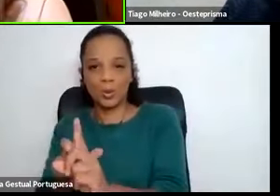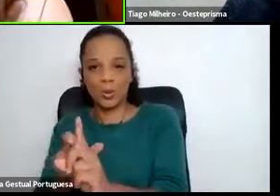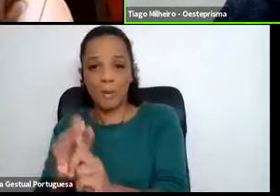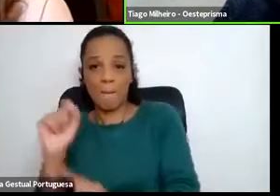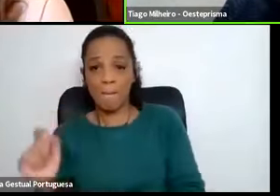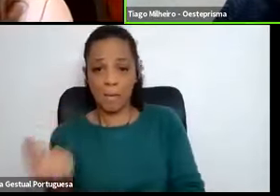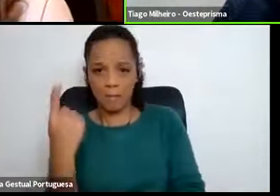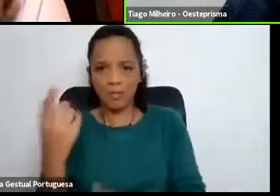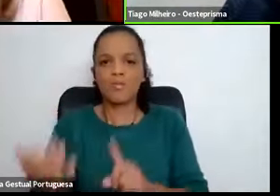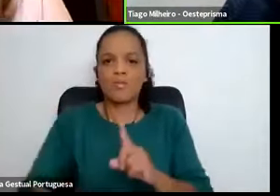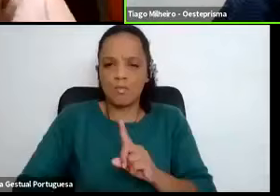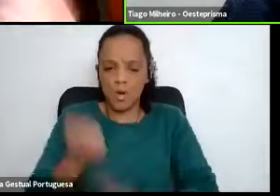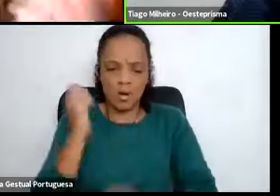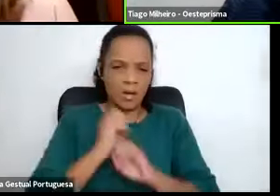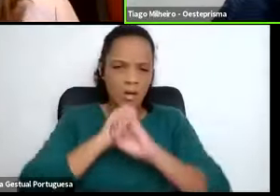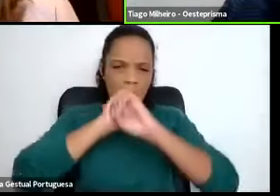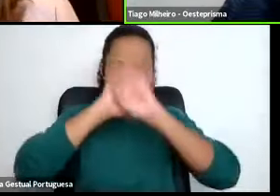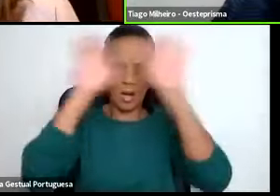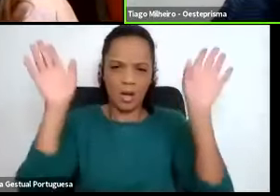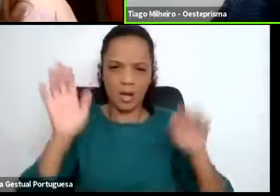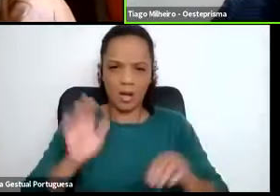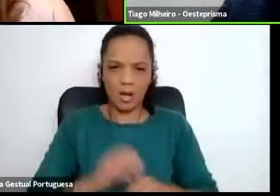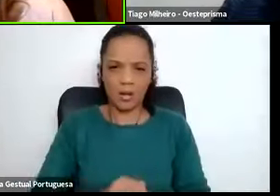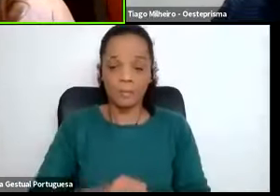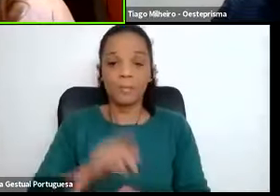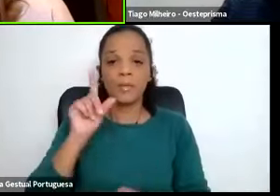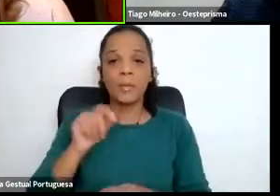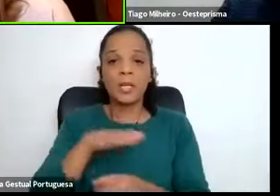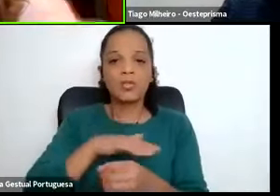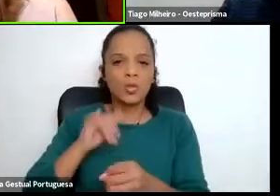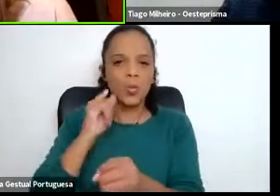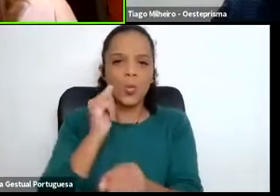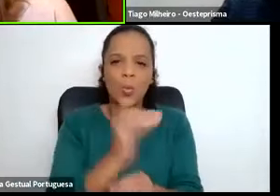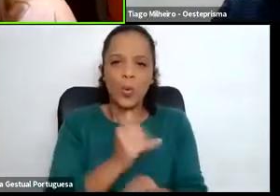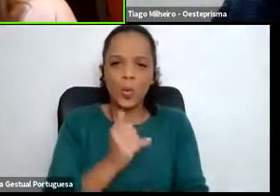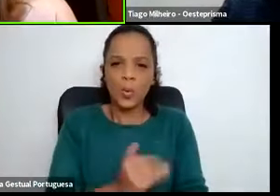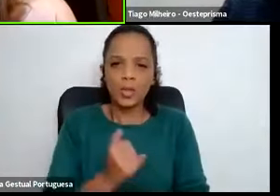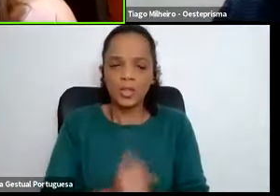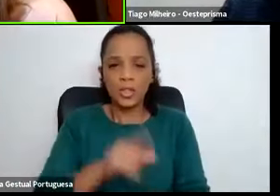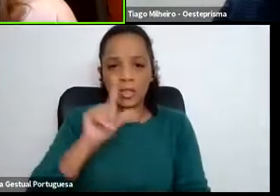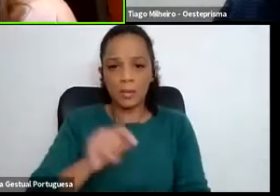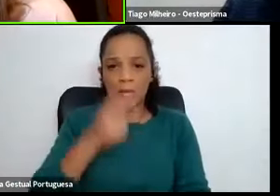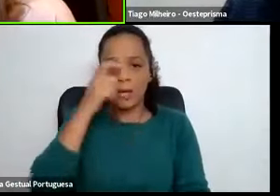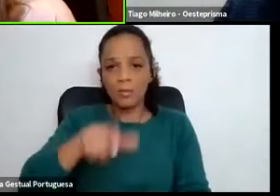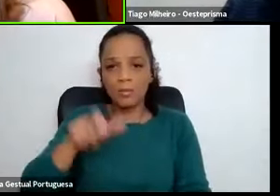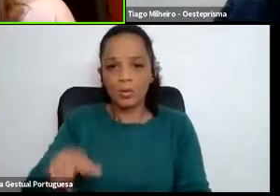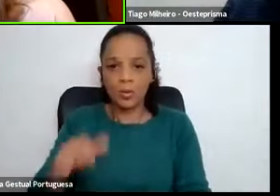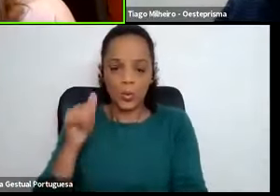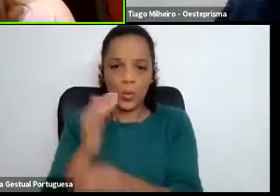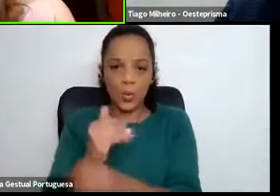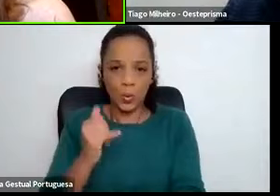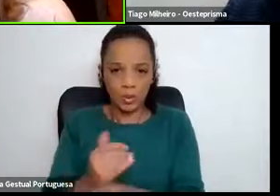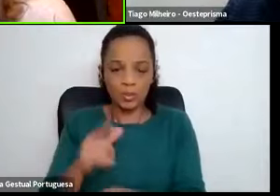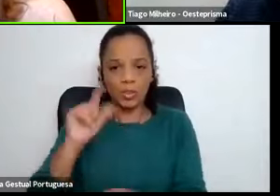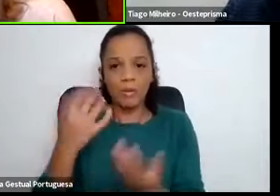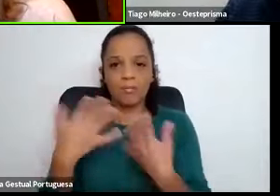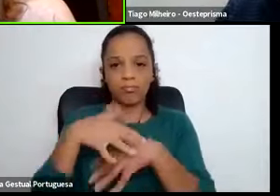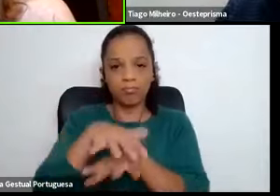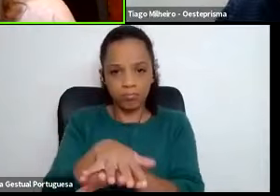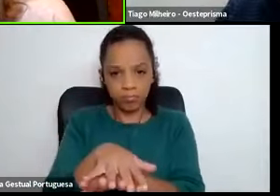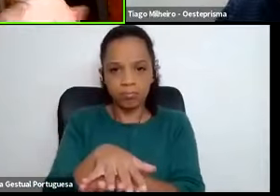sem dúvida. Sim, depois de todos os outros casos que aconteceram, também de pessoas com deficiência auditiva integradas,